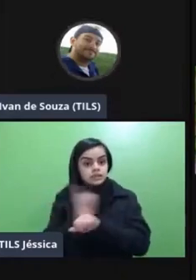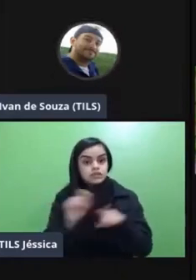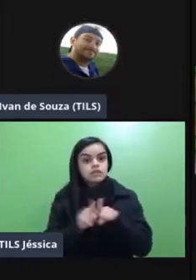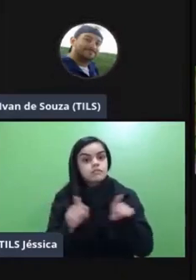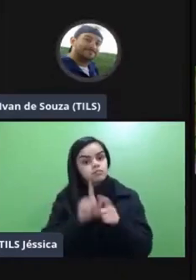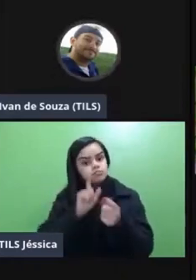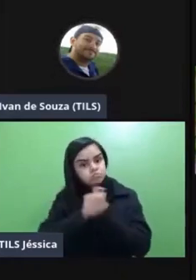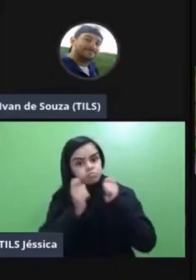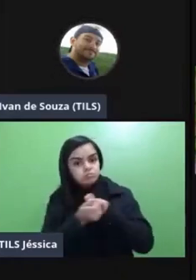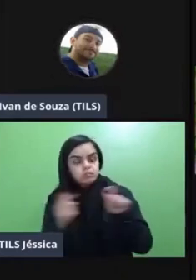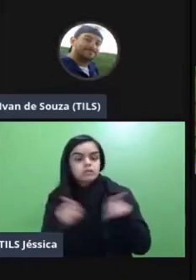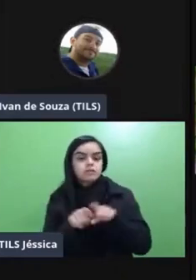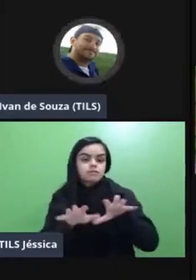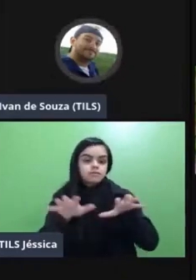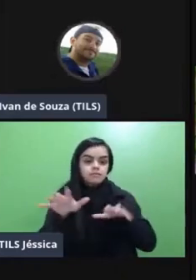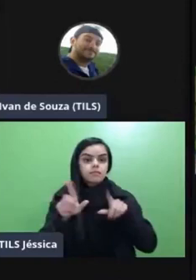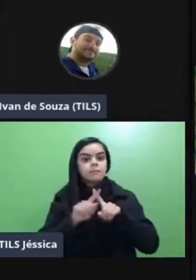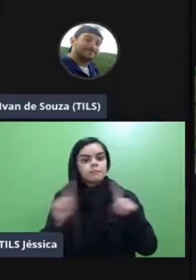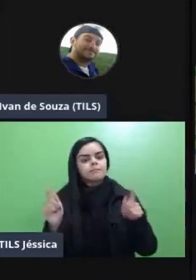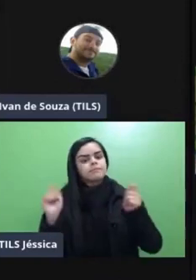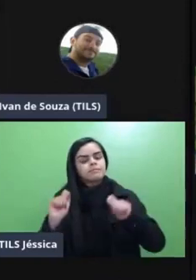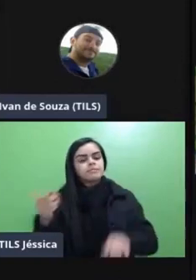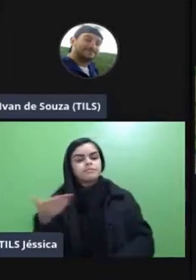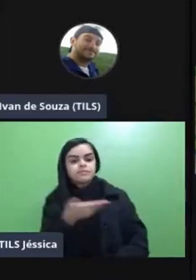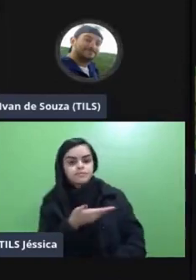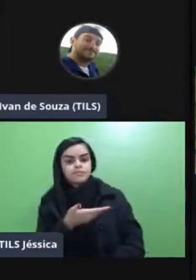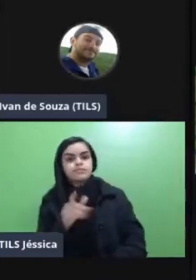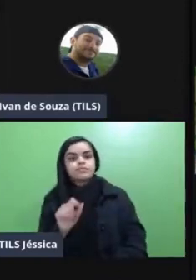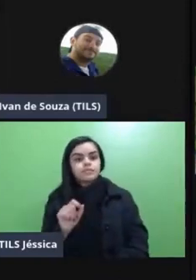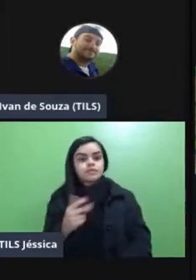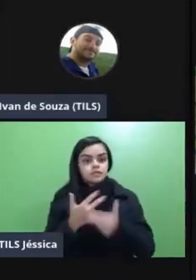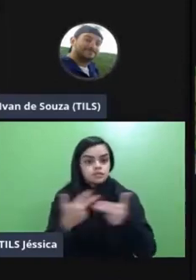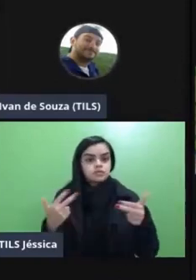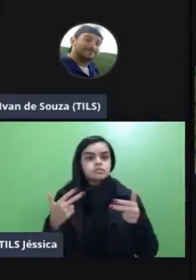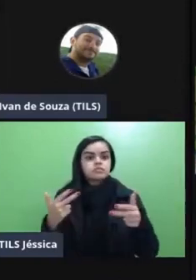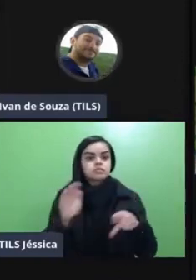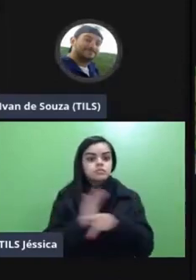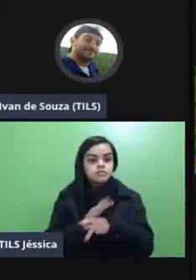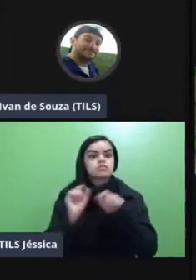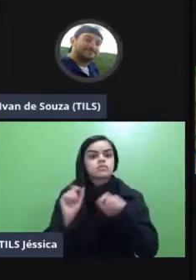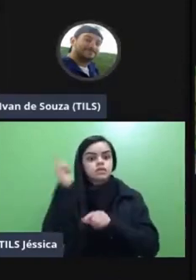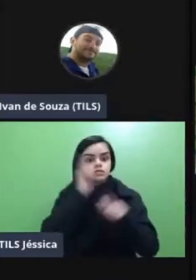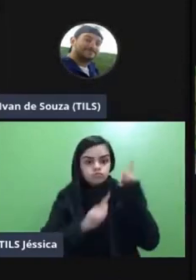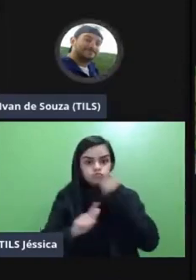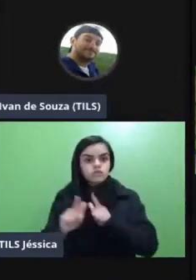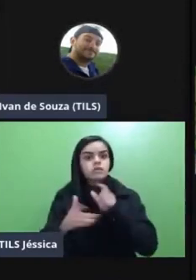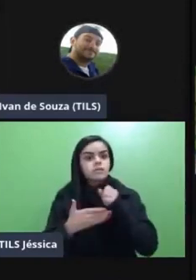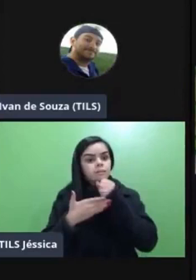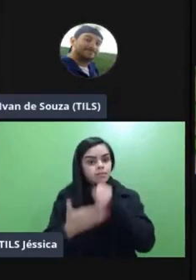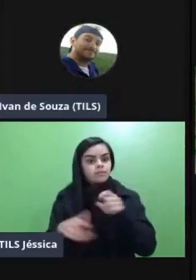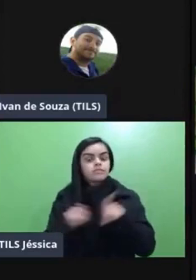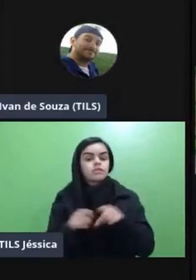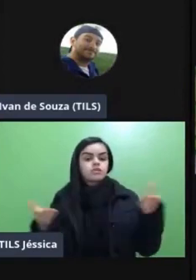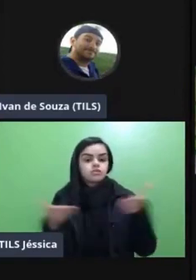adaptações no remoto né mas no próprio quarta-feira com os professores da área da saúde a gente conseguiu usando as salas de apoio que hoje a gente